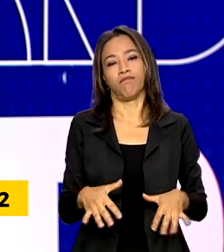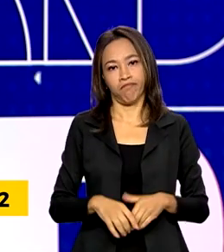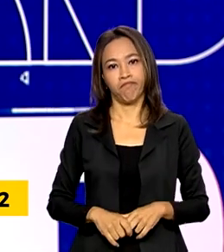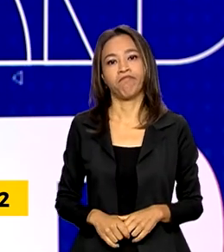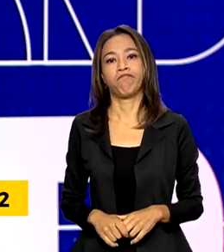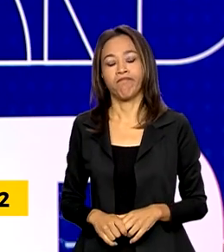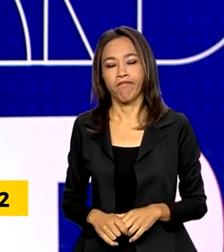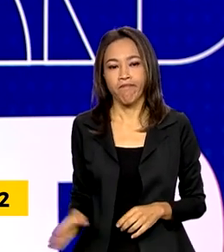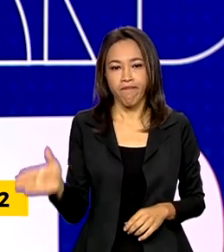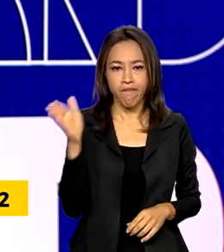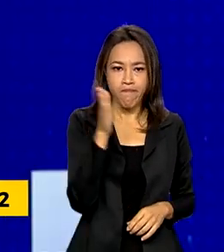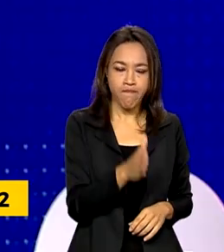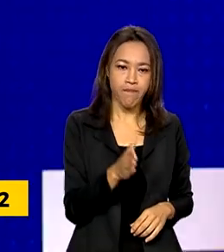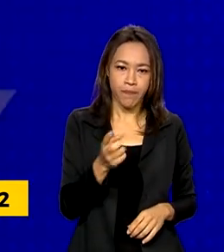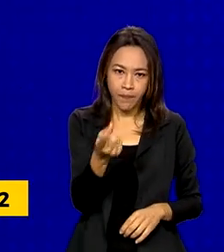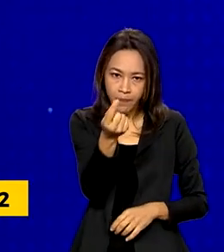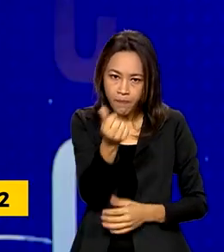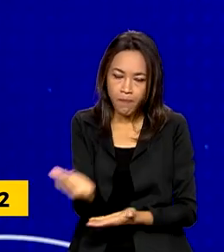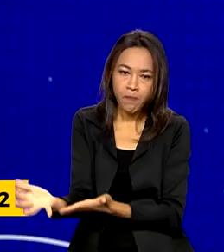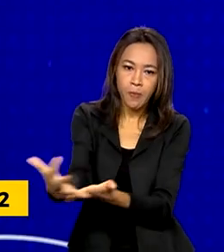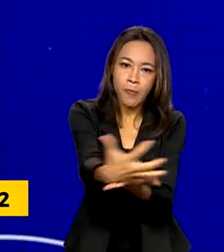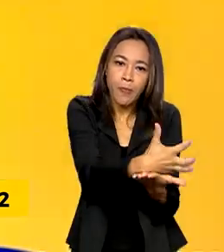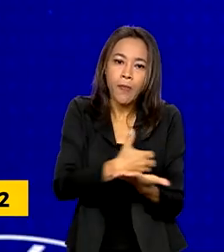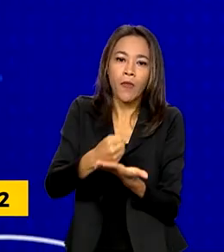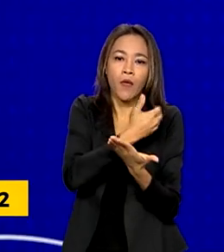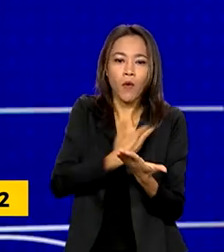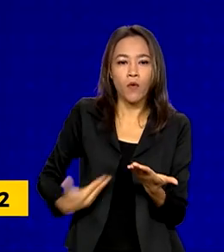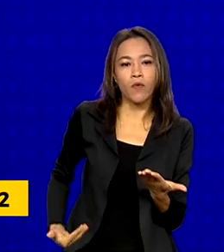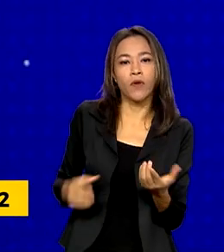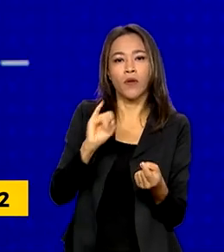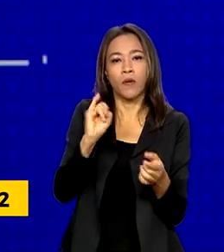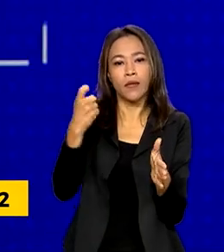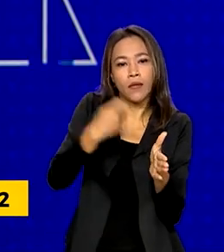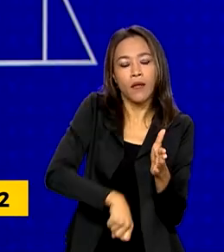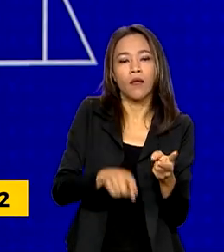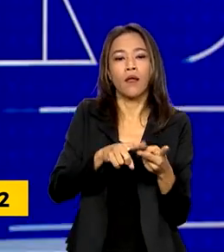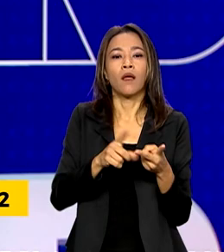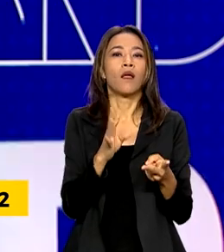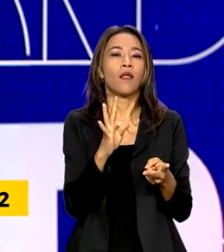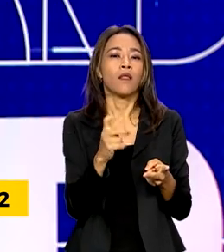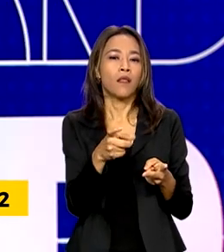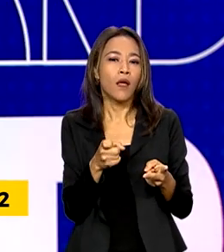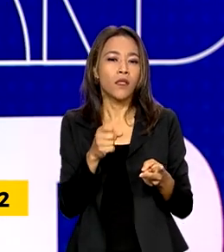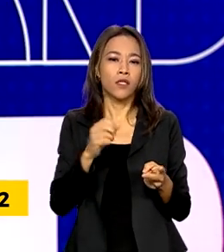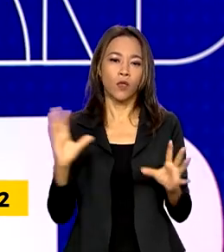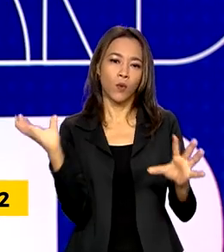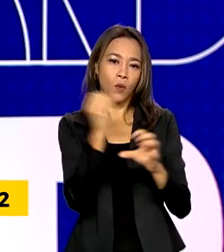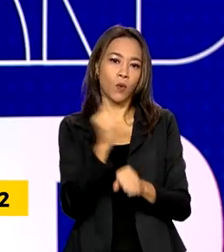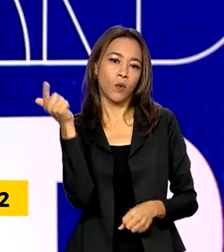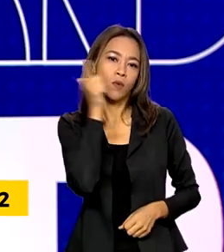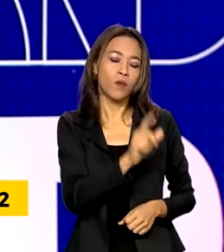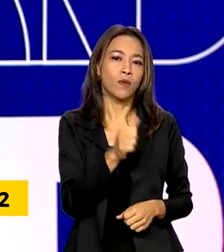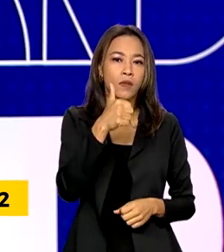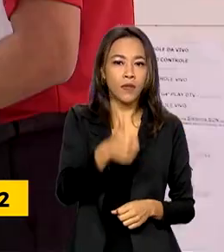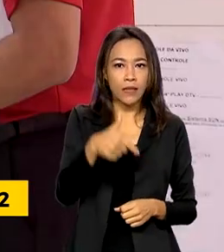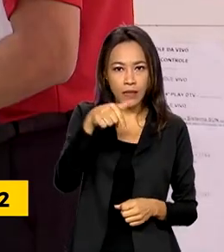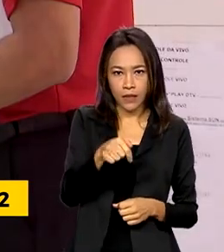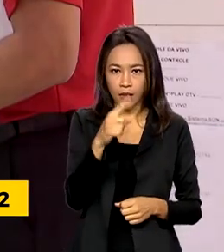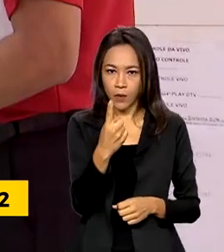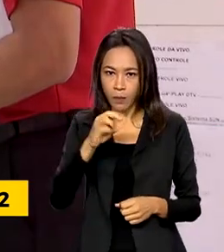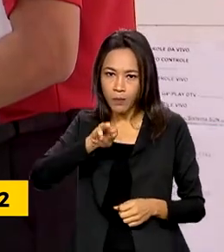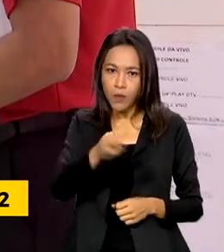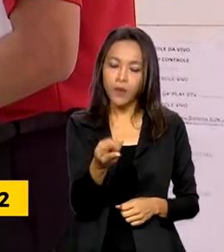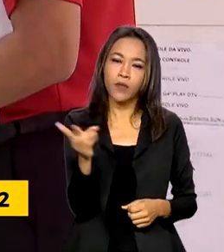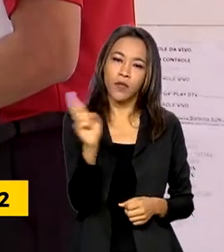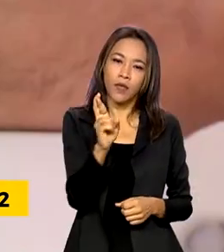A arrecadação do governo com impostos e taxas alcançou mais de R 171 bilhões em março. O